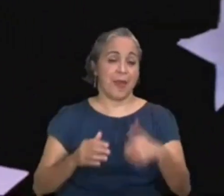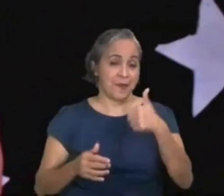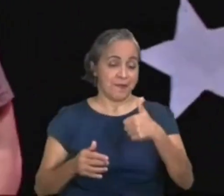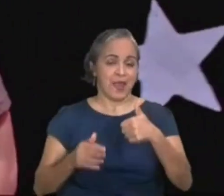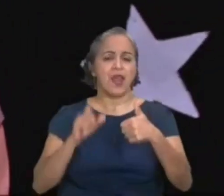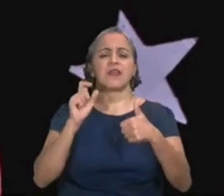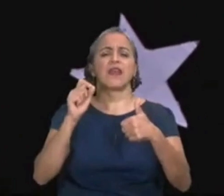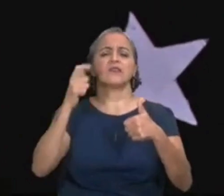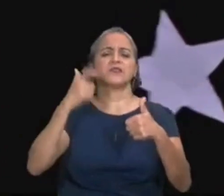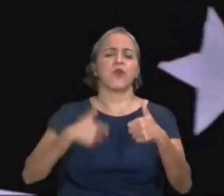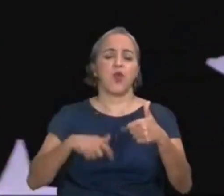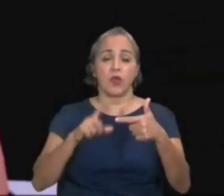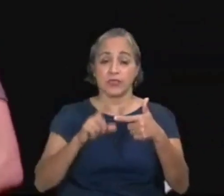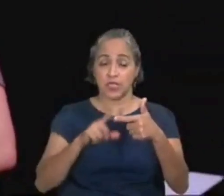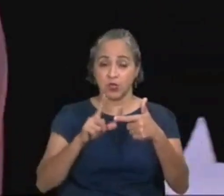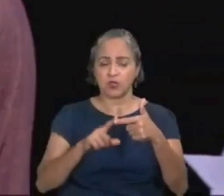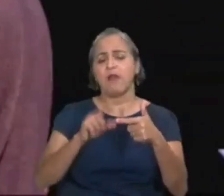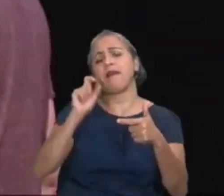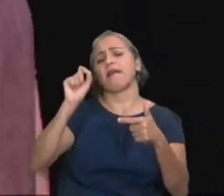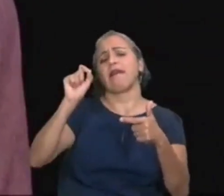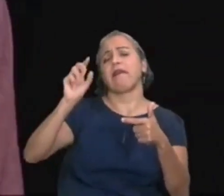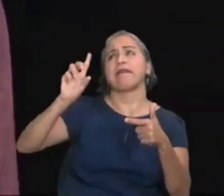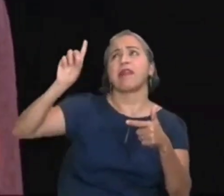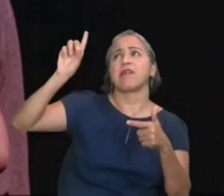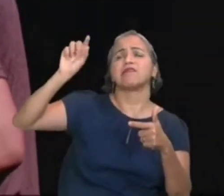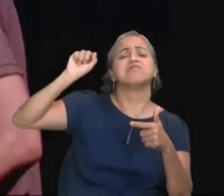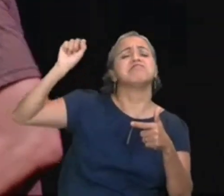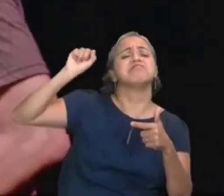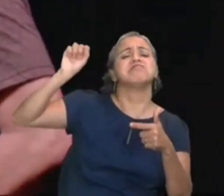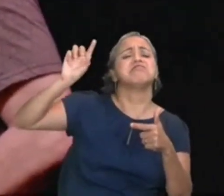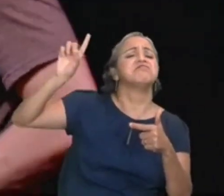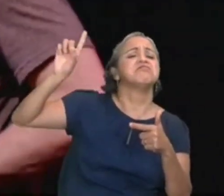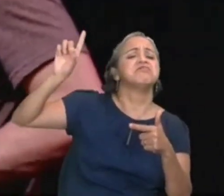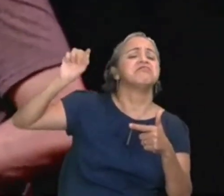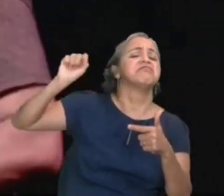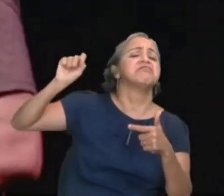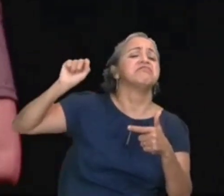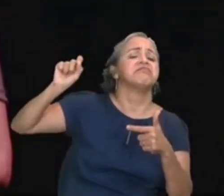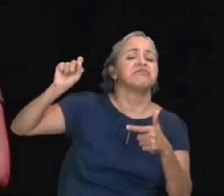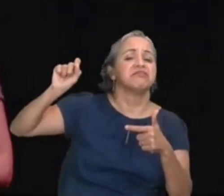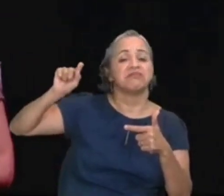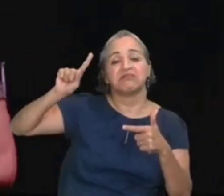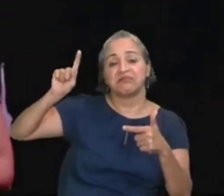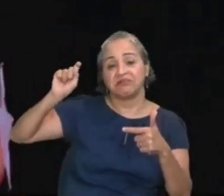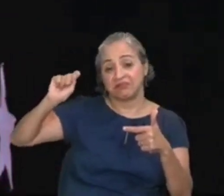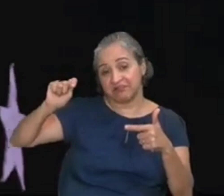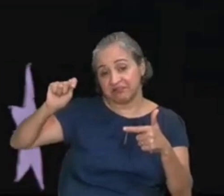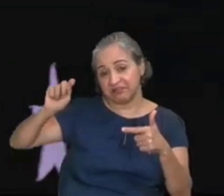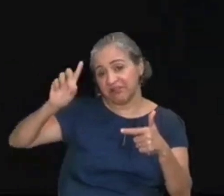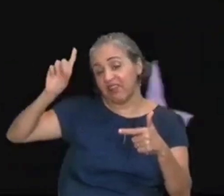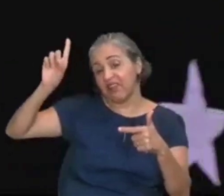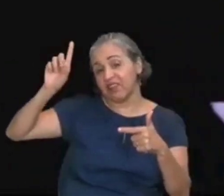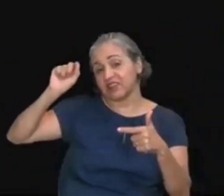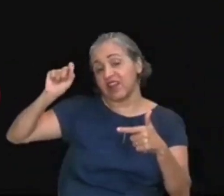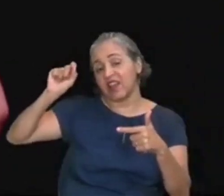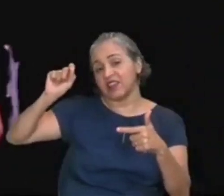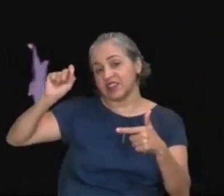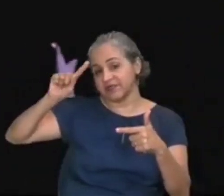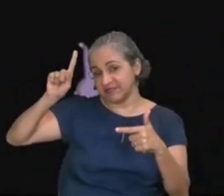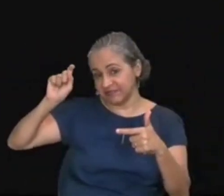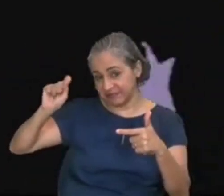segunda, anote aí, quem é Deus? Quem é Deus? Quem é Deus?